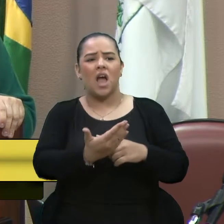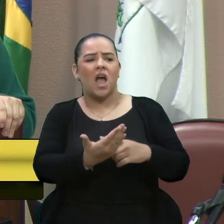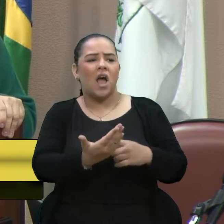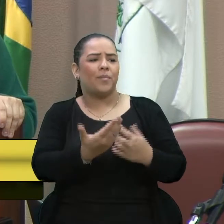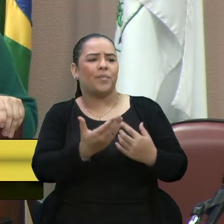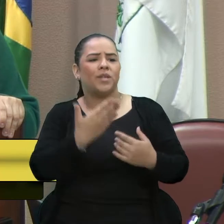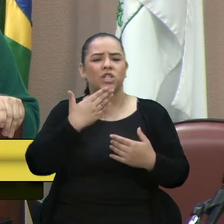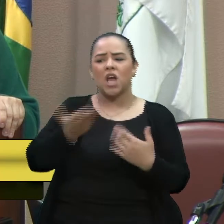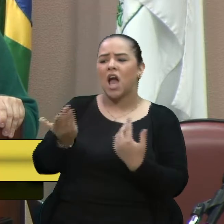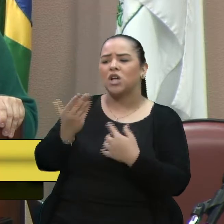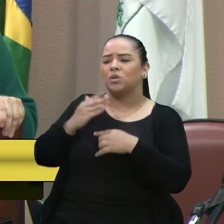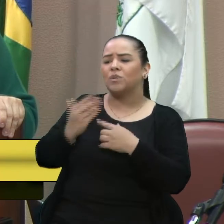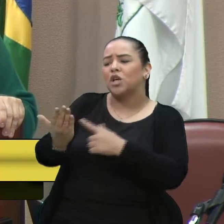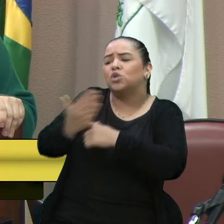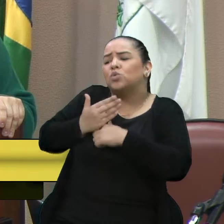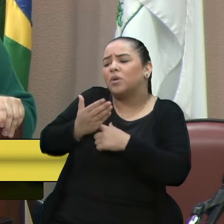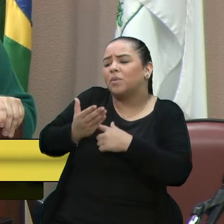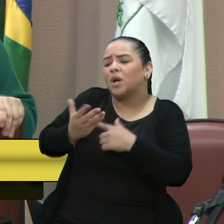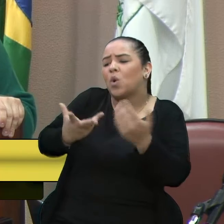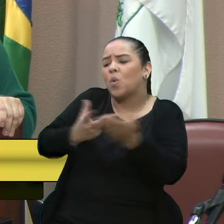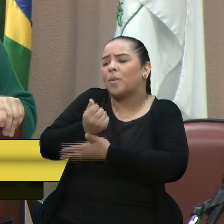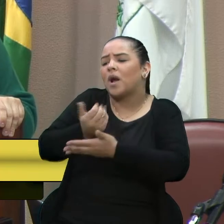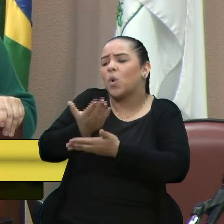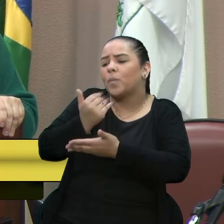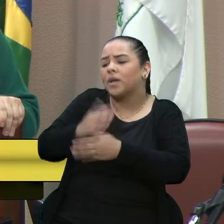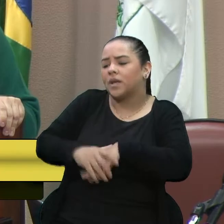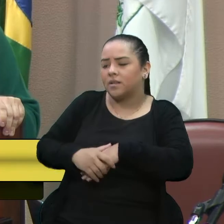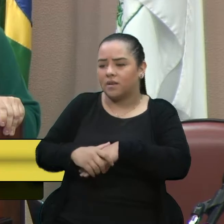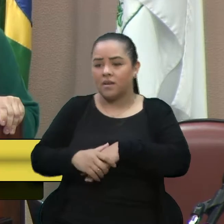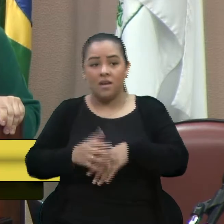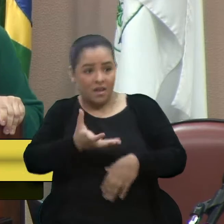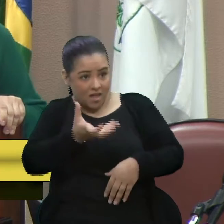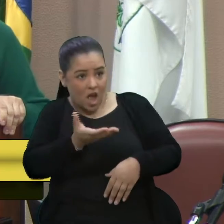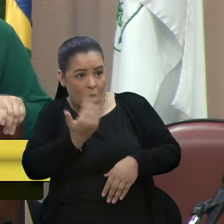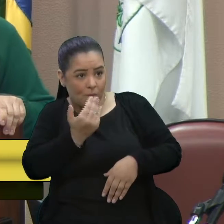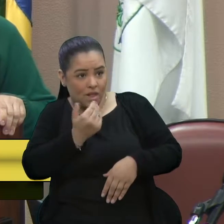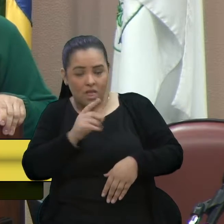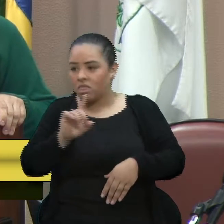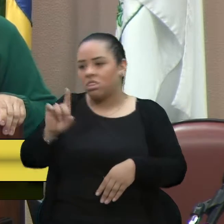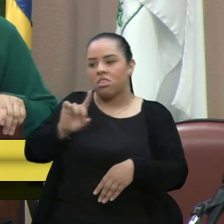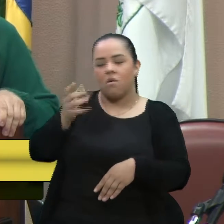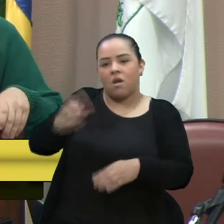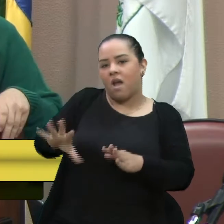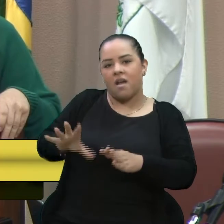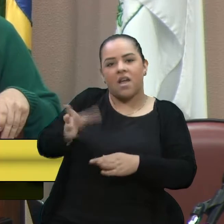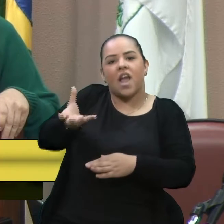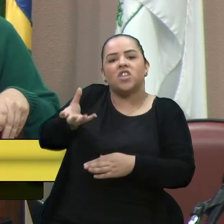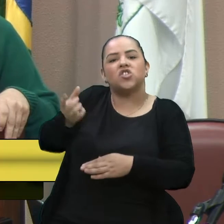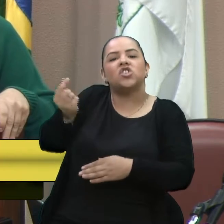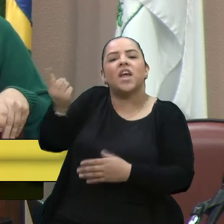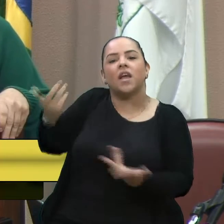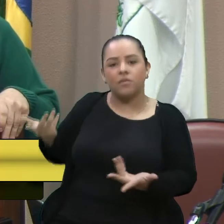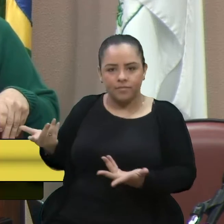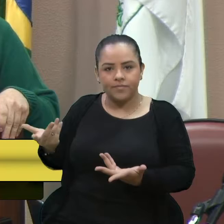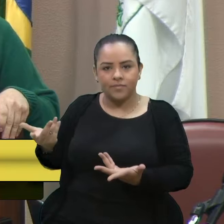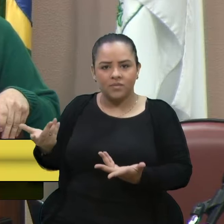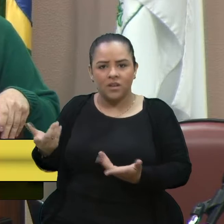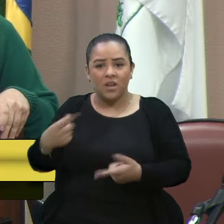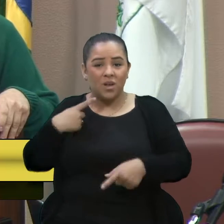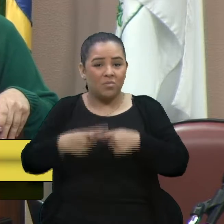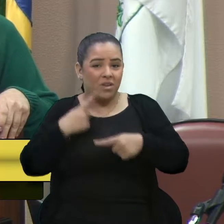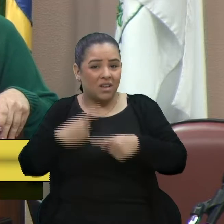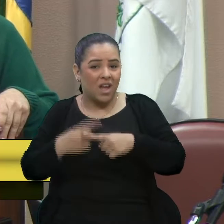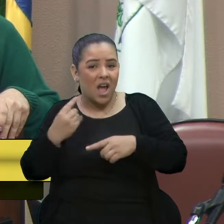O acontece? Quer uma comida? Não, eu quero dinheiro. Então as pessoas estão ajudando a alimentar o tráfico de drogas.